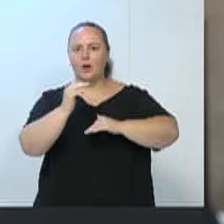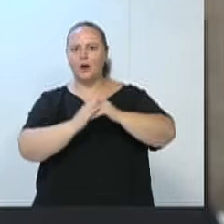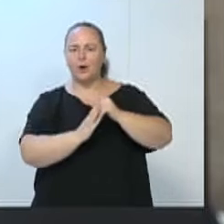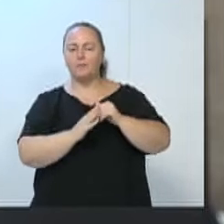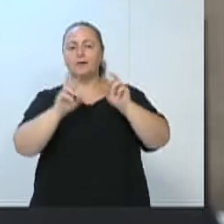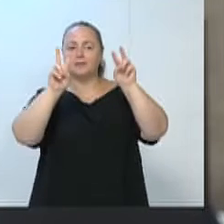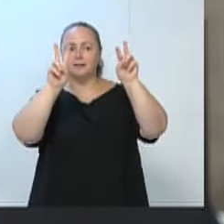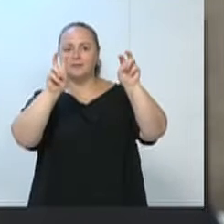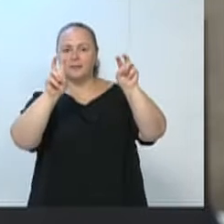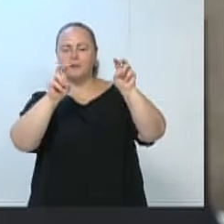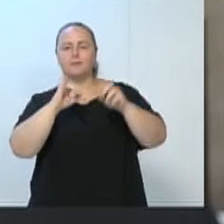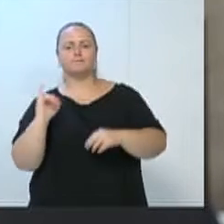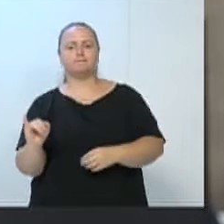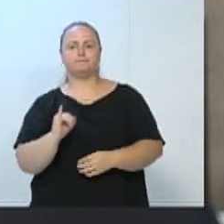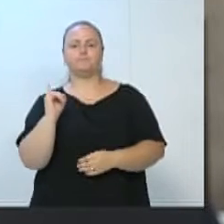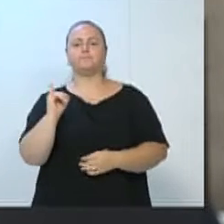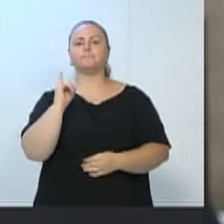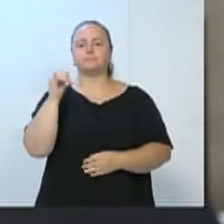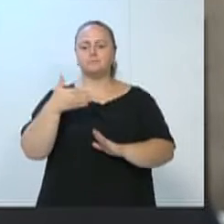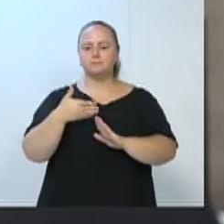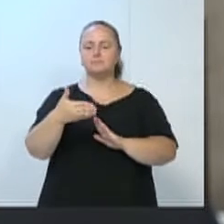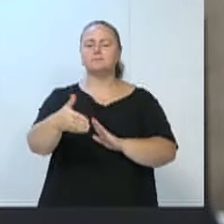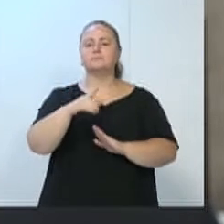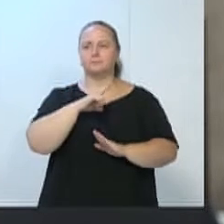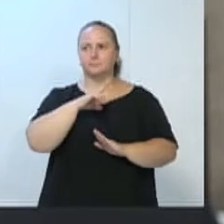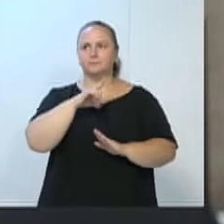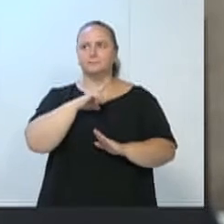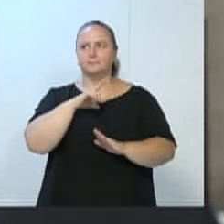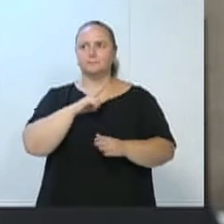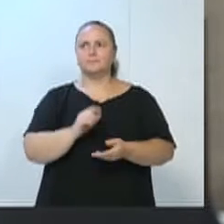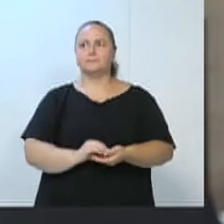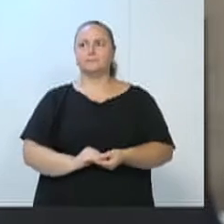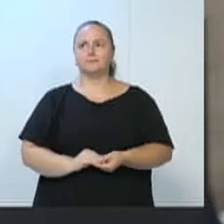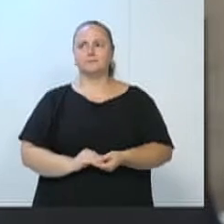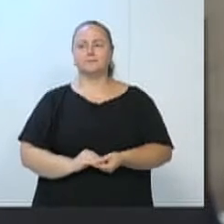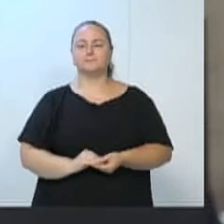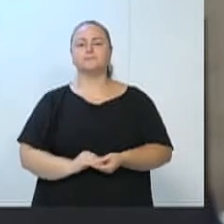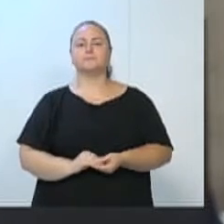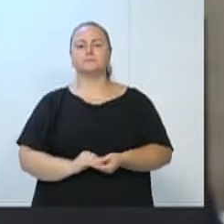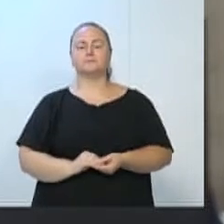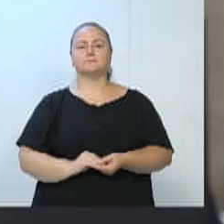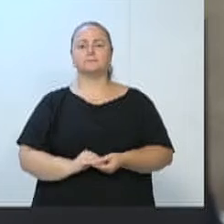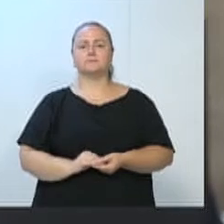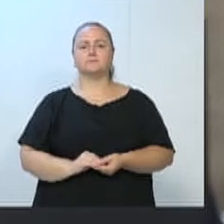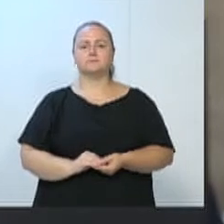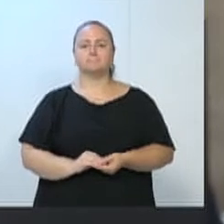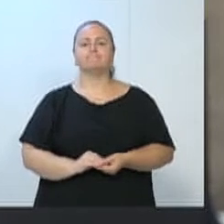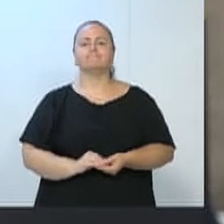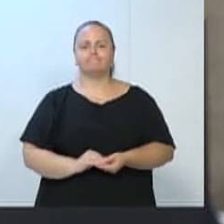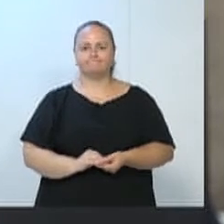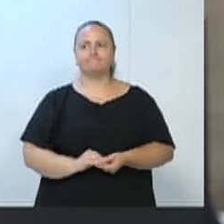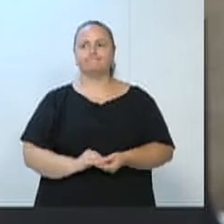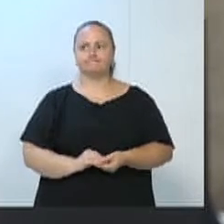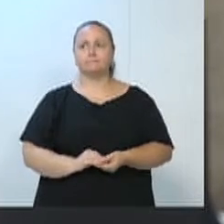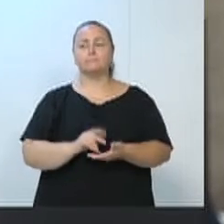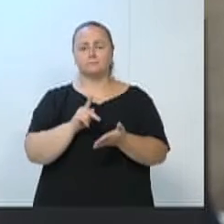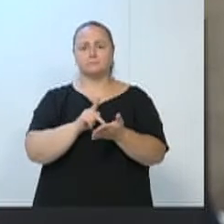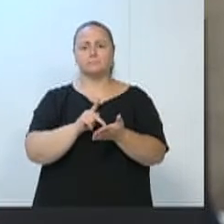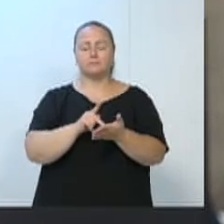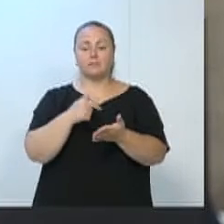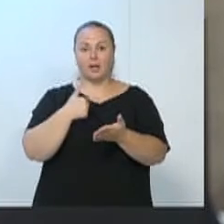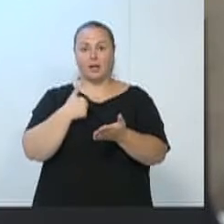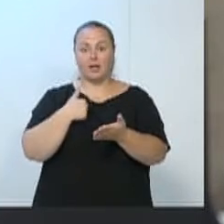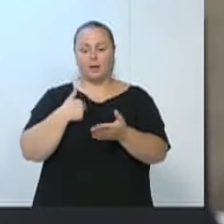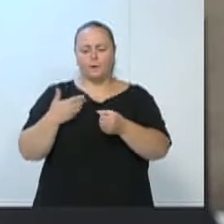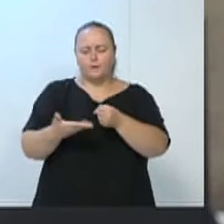importantes que estão acontecendo na cidade. Eu quero compartilhar também com você que mesmo sendo da base do governo,